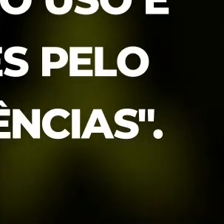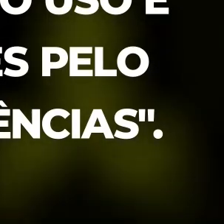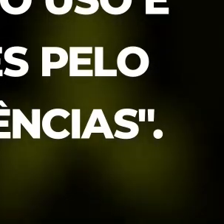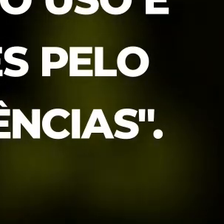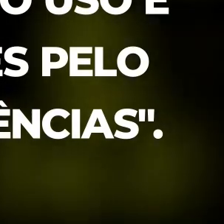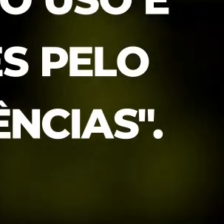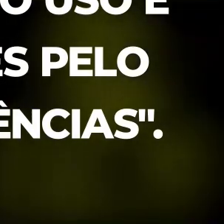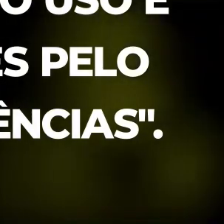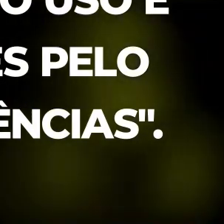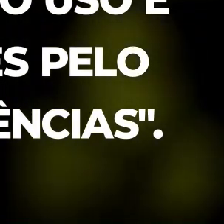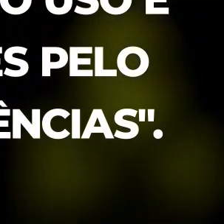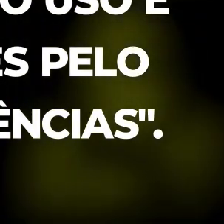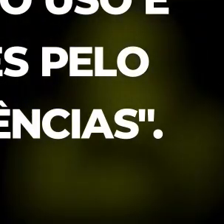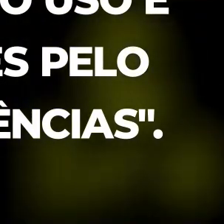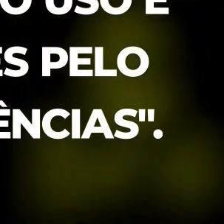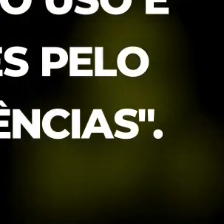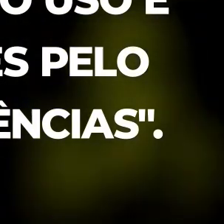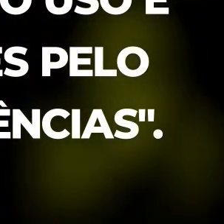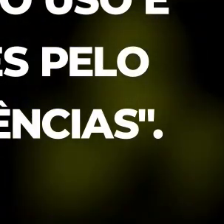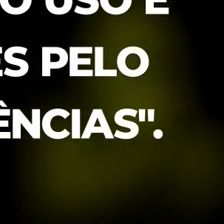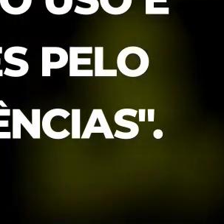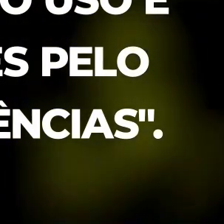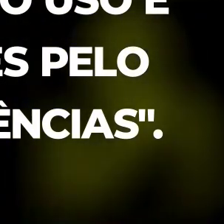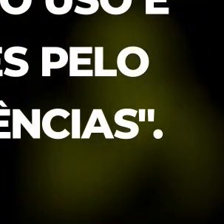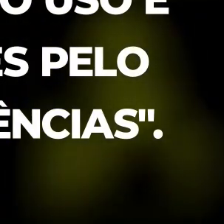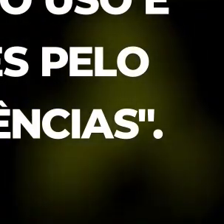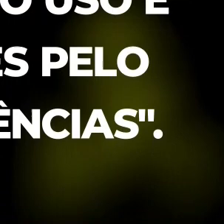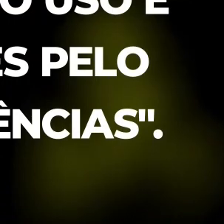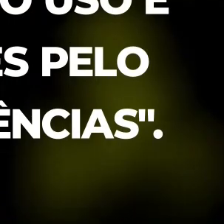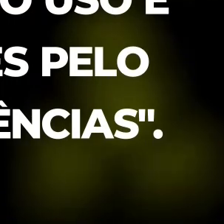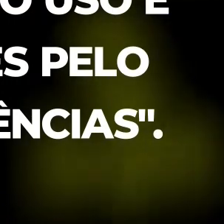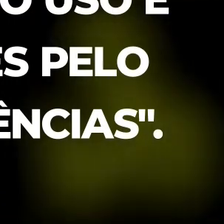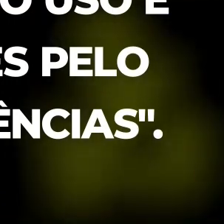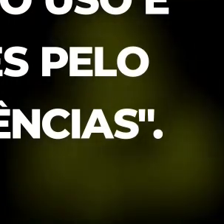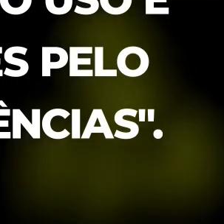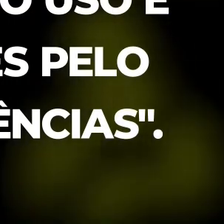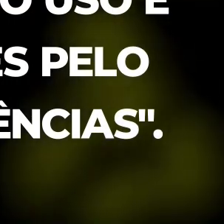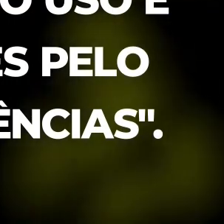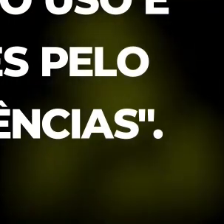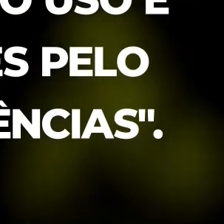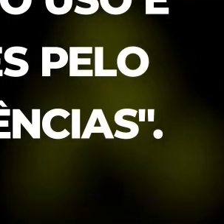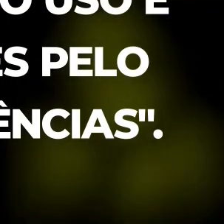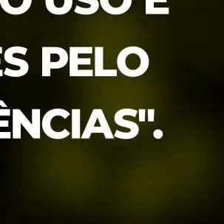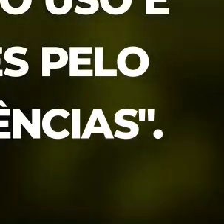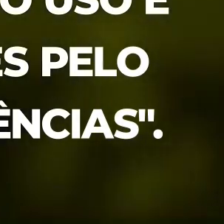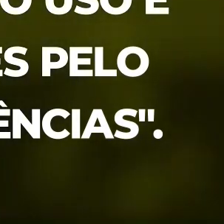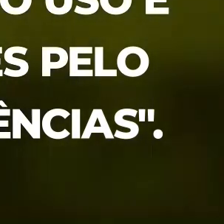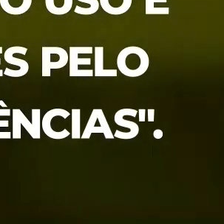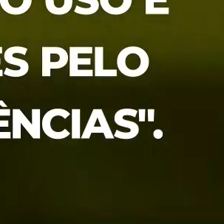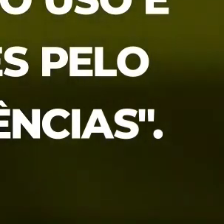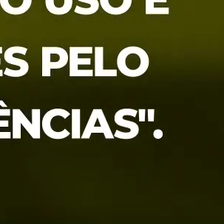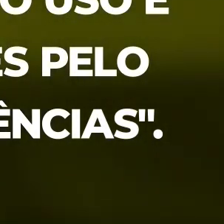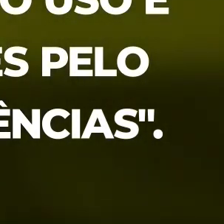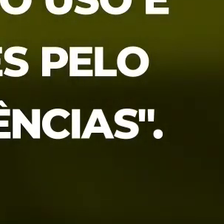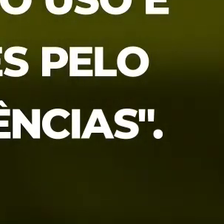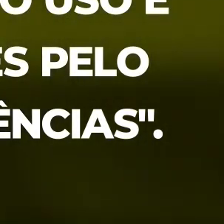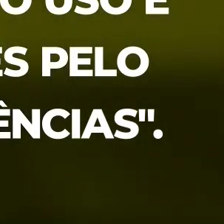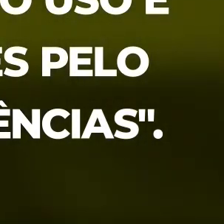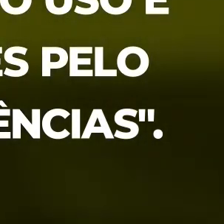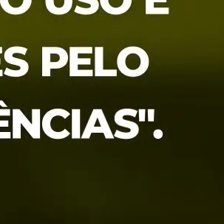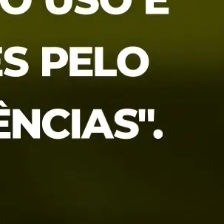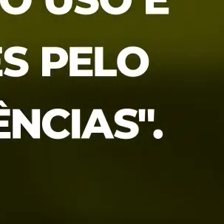que altera dispositivos da Lei de 2001, que trata da criação de área de proteção ambiental à APA do município de Campinas,